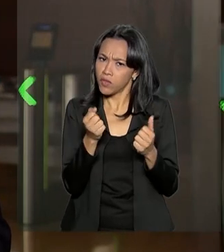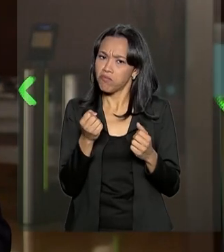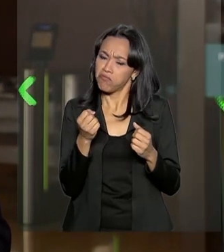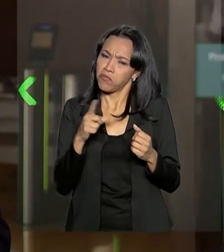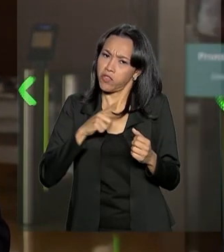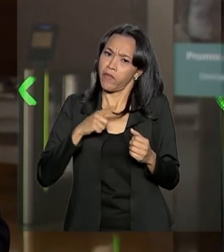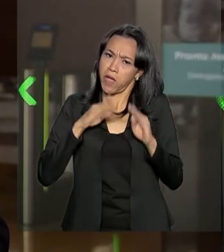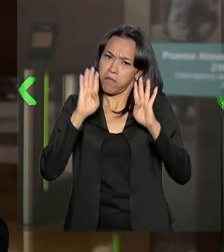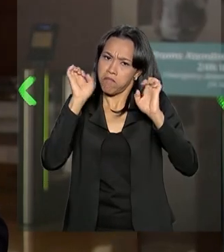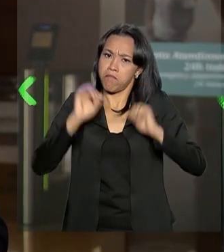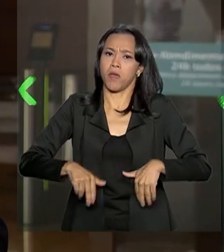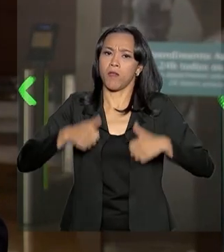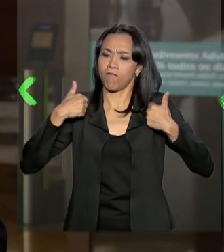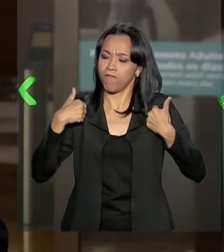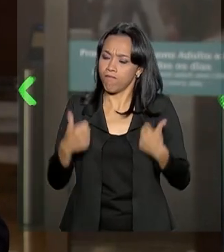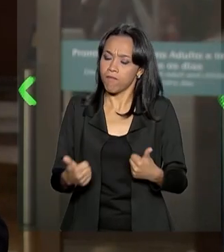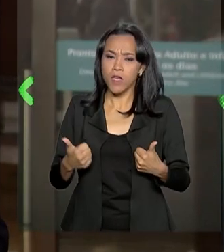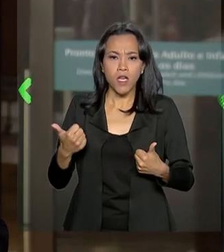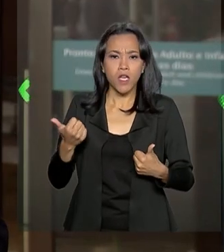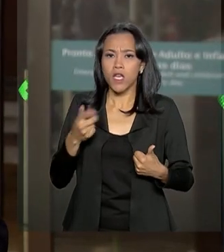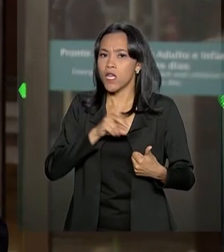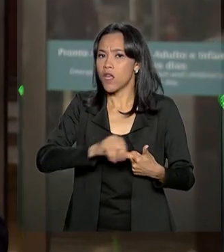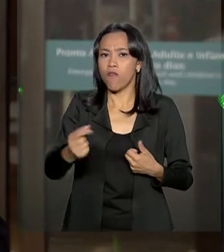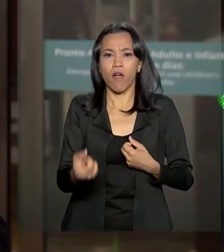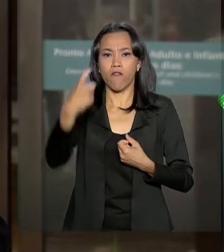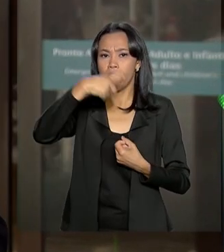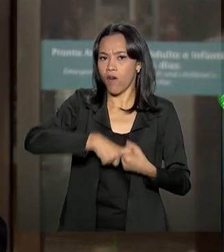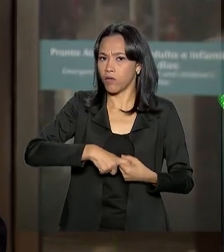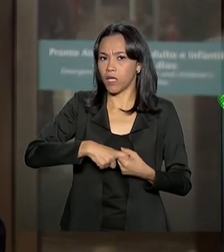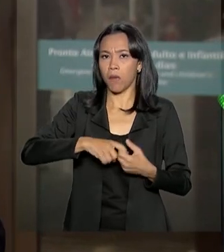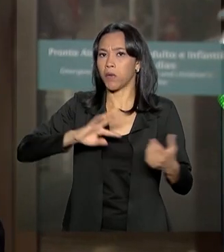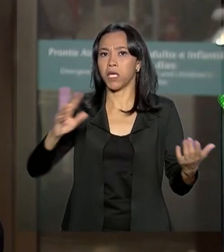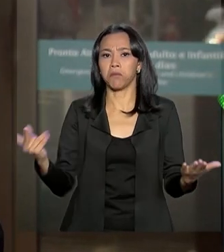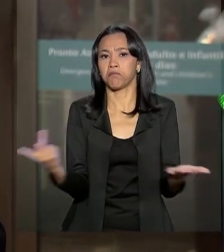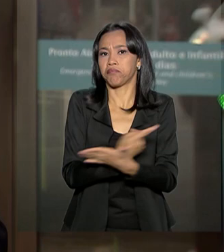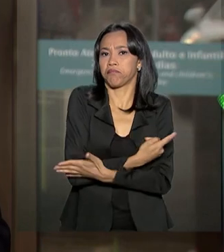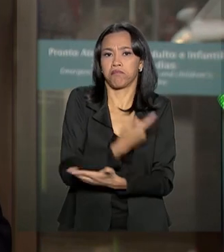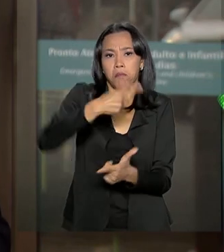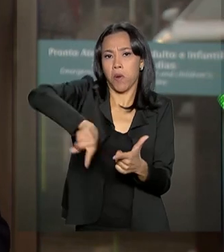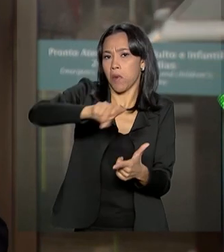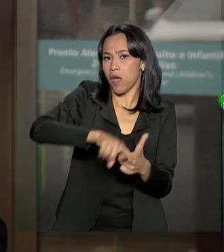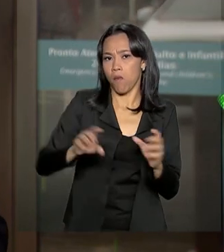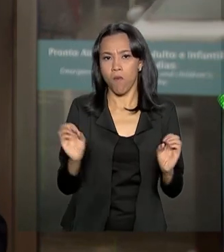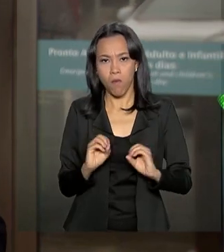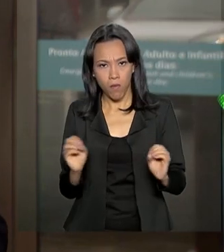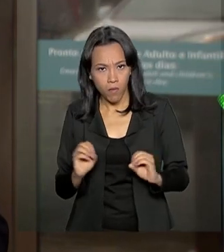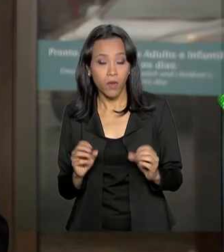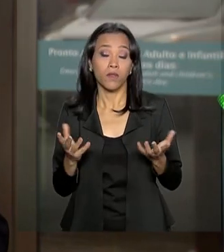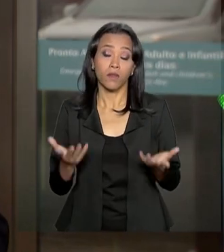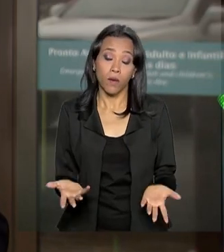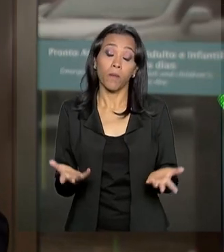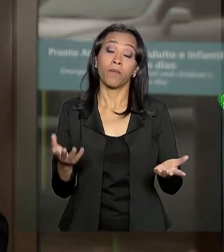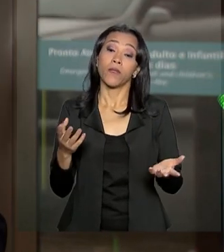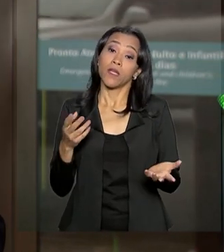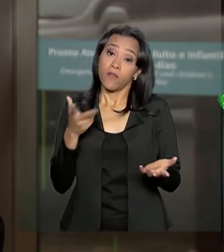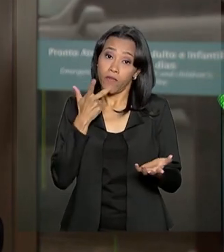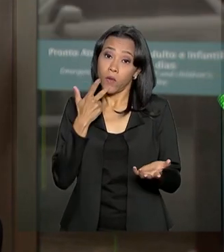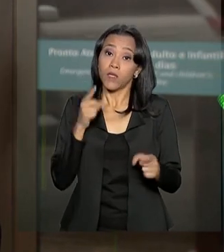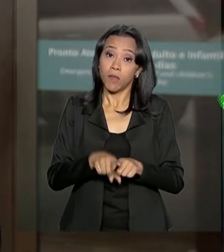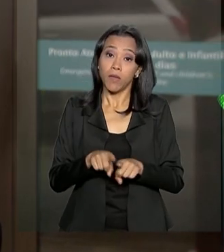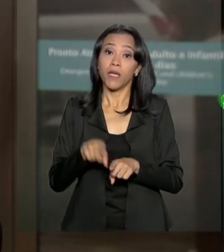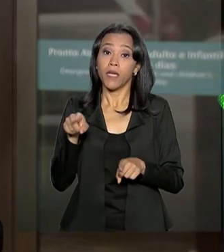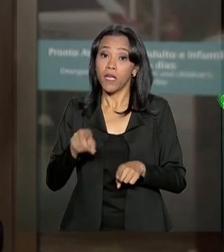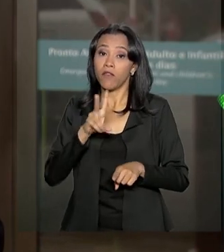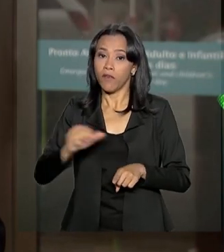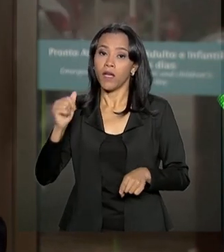isso e a equipe médica entender que ele não voltará ao hospital por qualquer motivo. Disse ainda que o presidente deve deixar o hospital